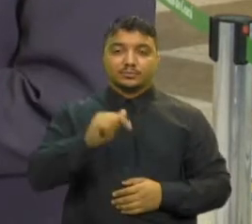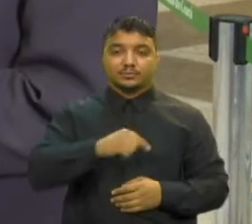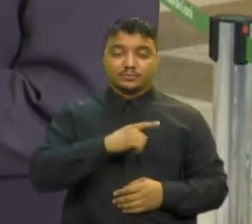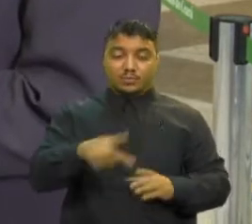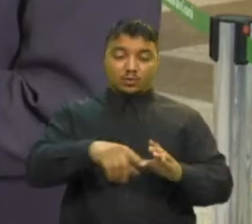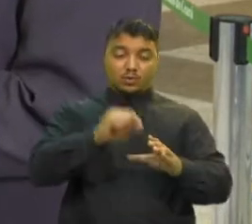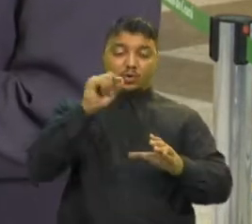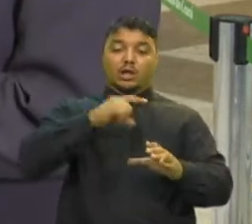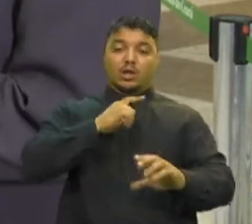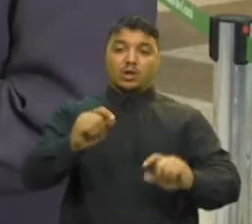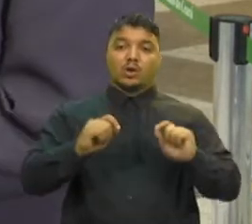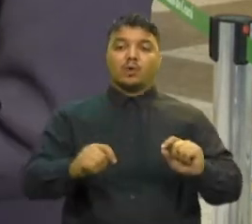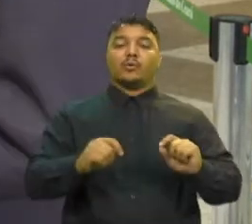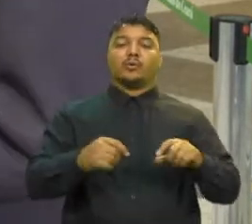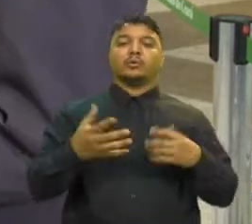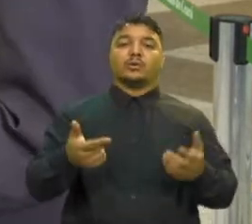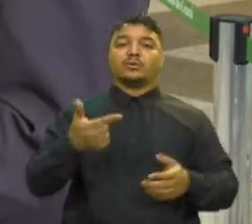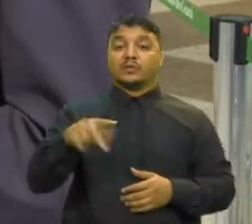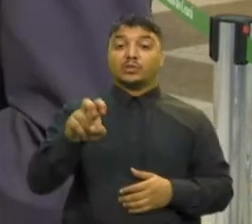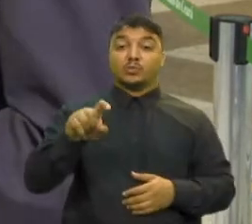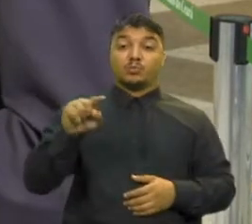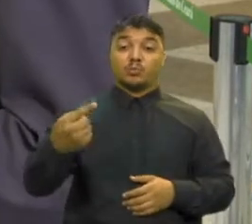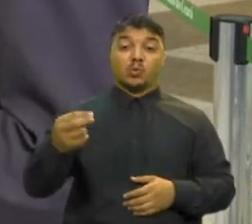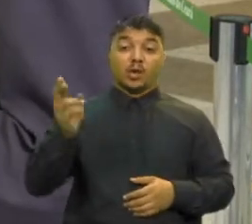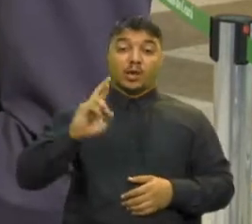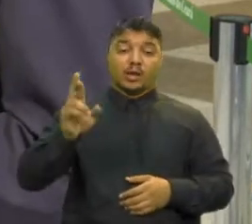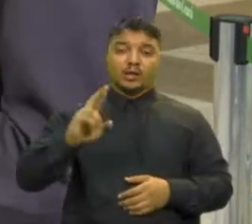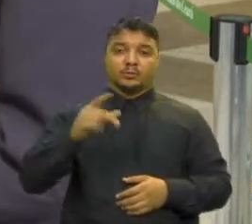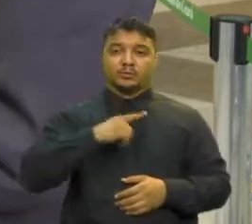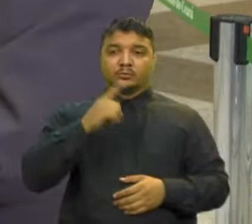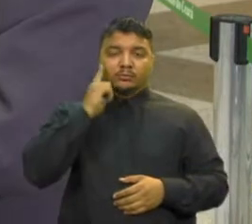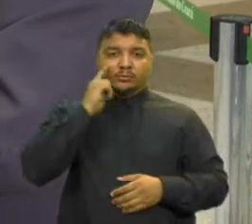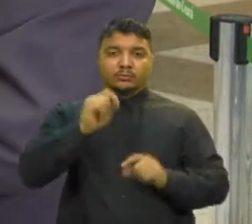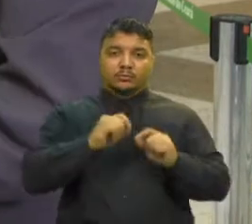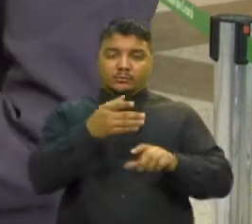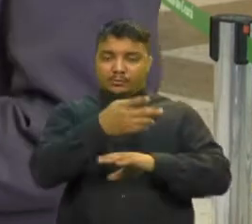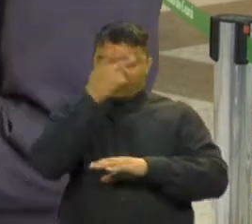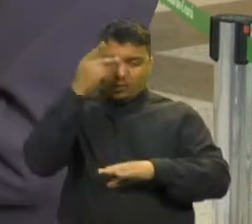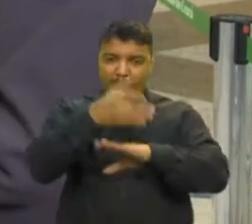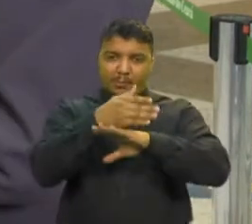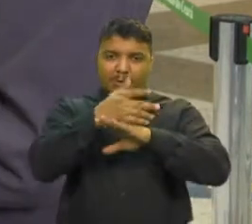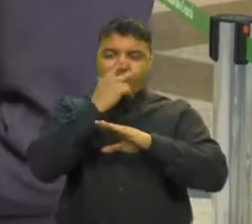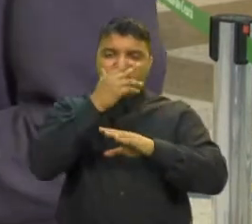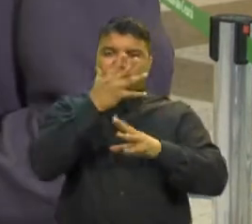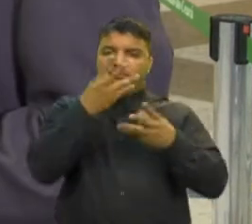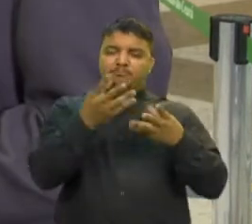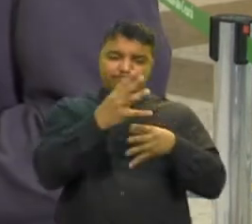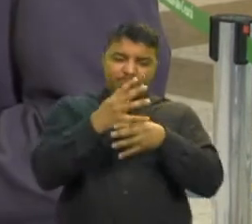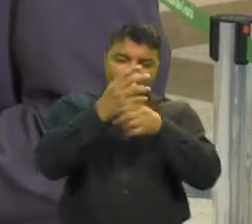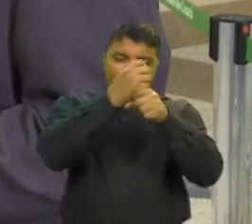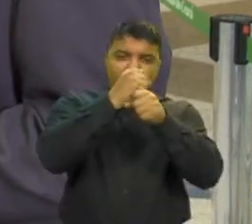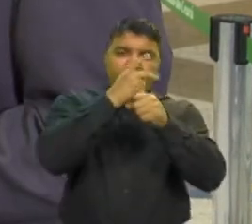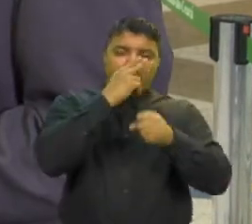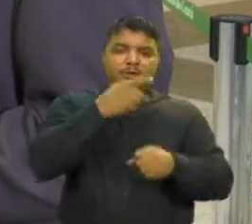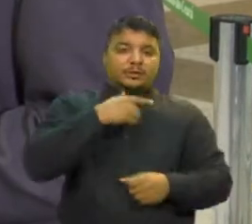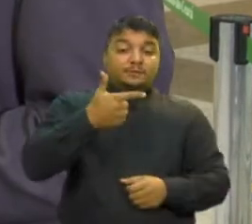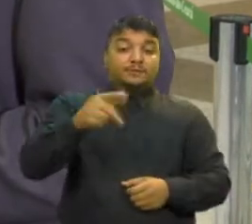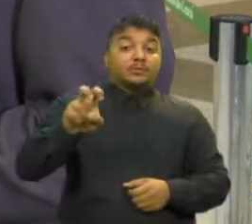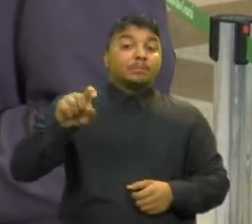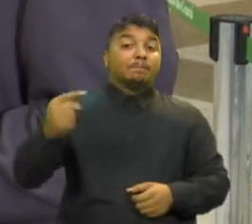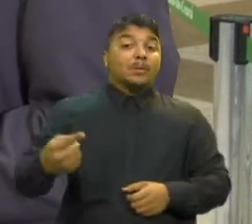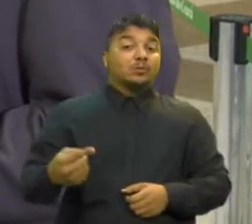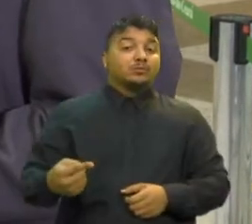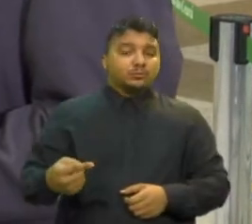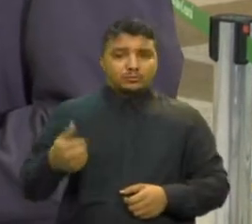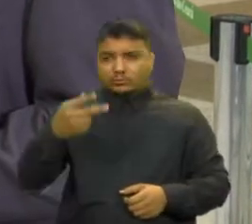25 mil reais entre os participantes Esse sorteio é rateado, então, né? Não, esses 25 mil só